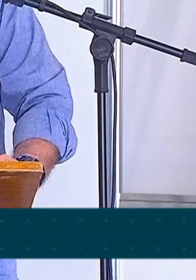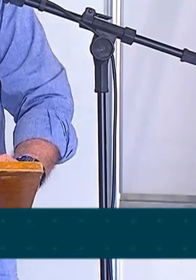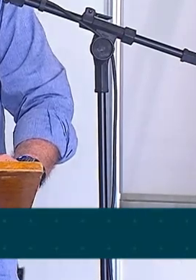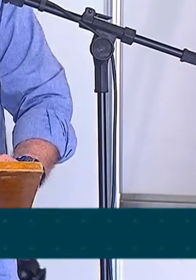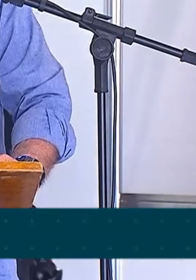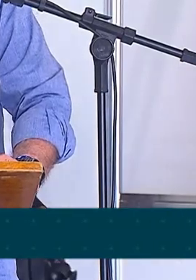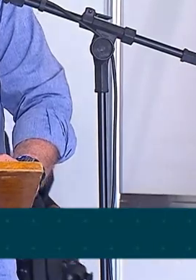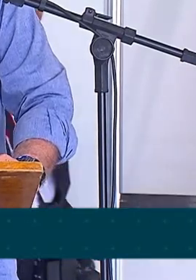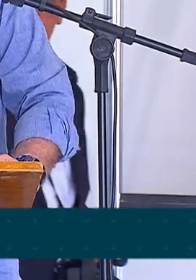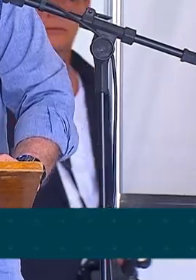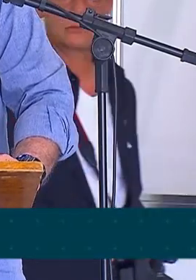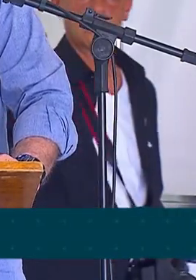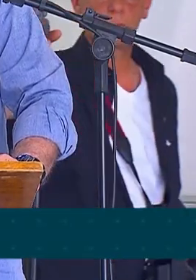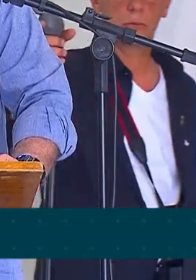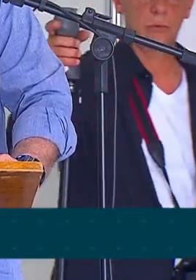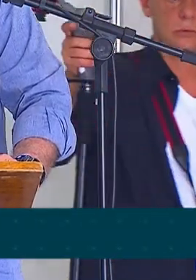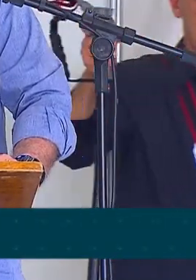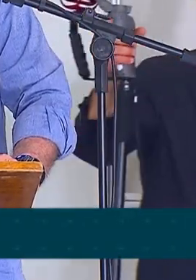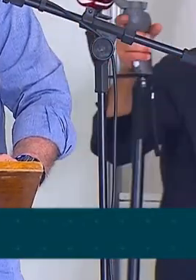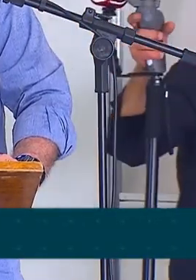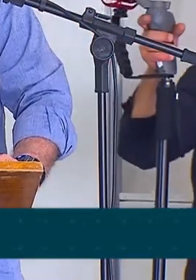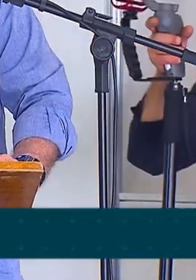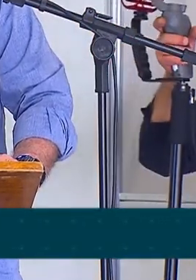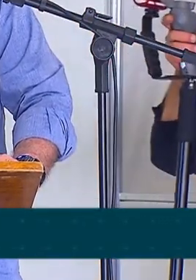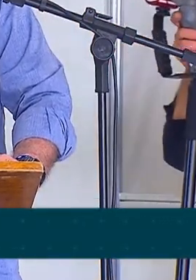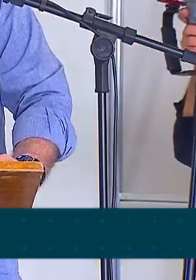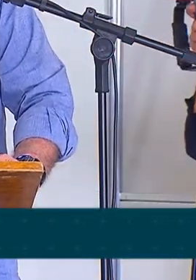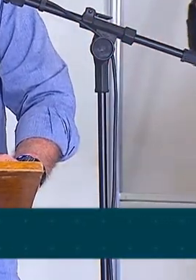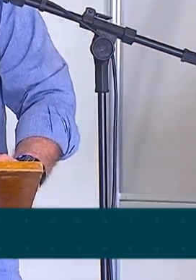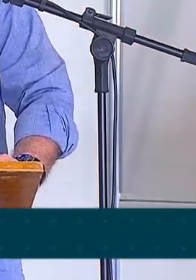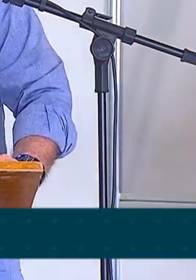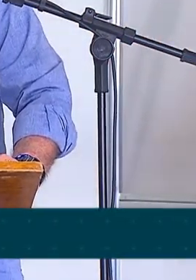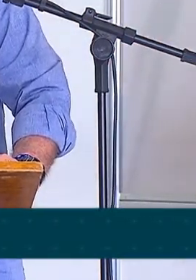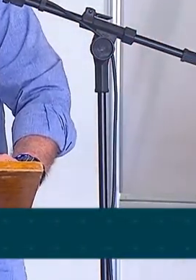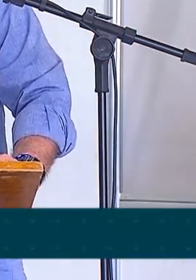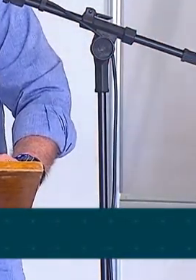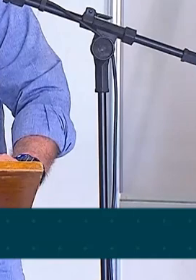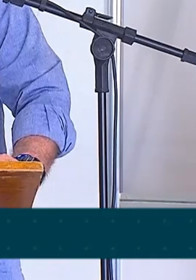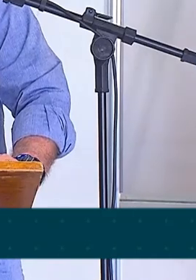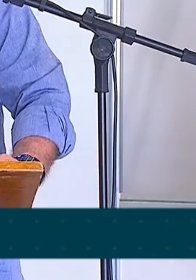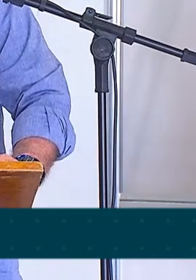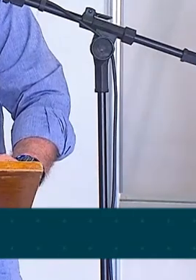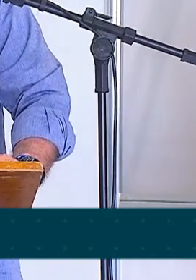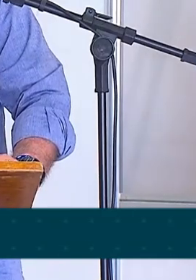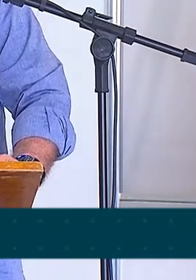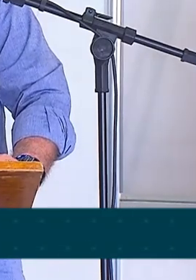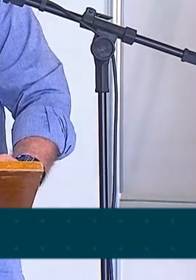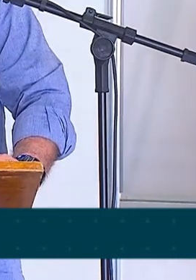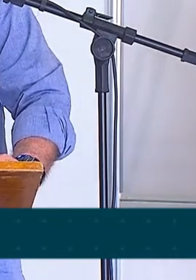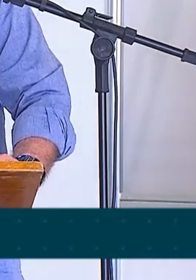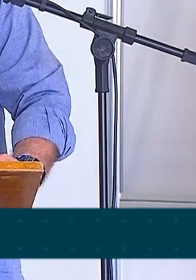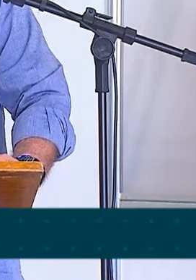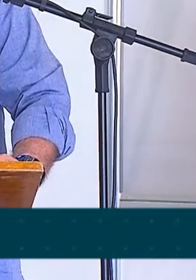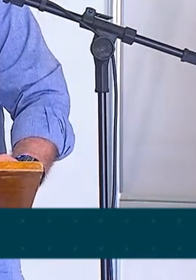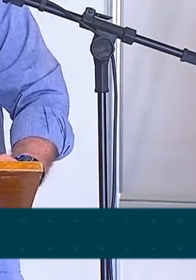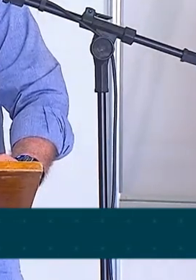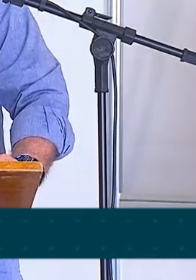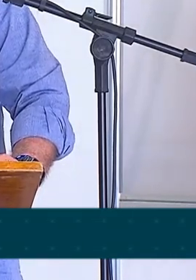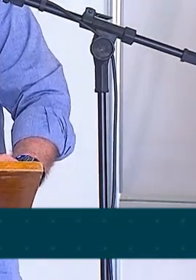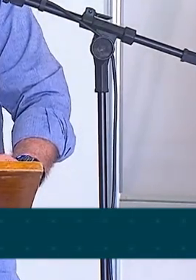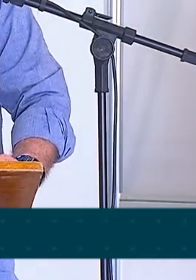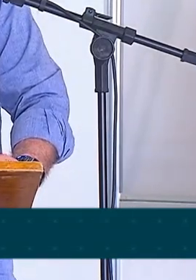se atenue rapidamente, de modo que o comércio volte a funcionar e o efeito colateral do combate à